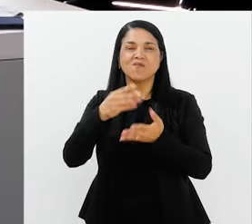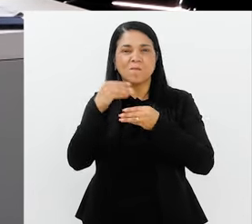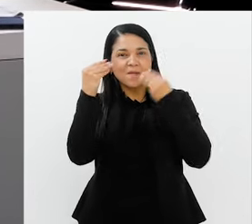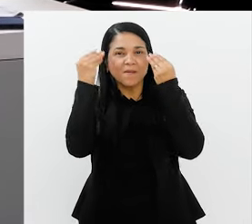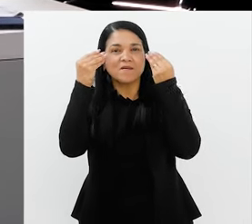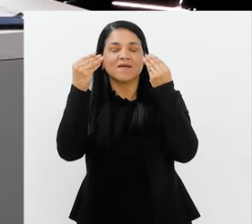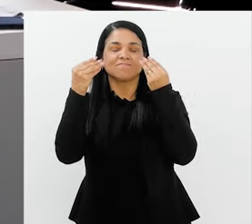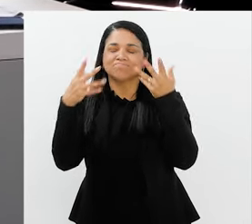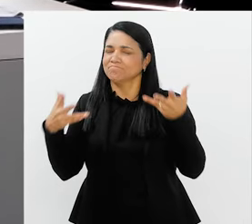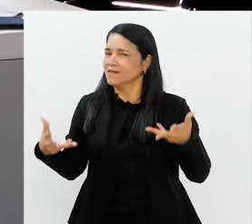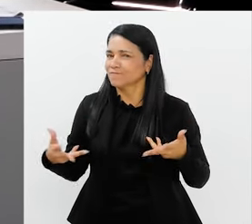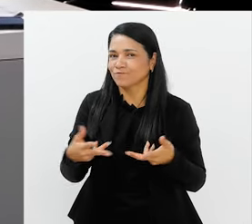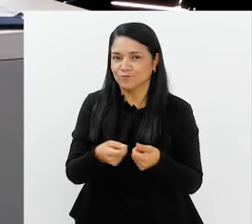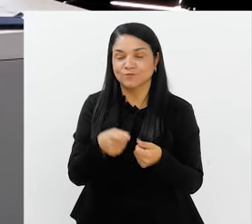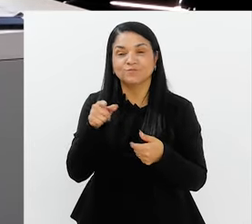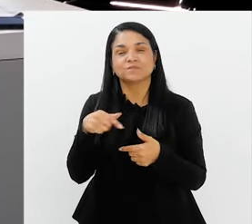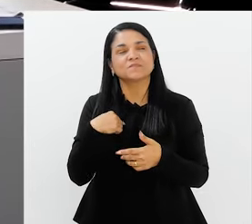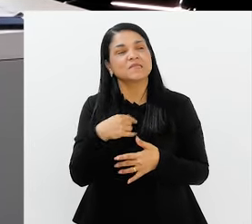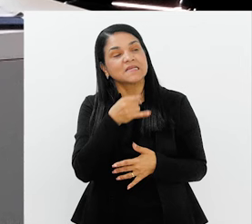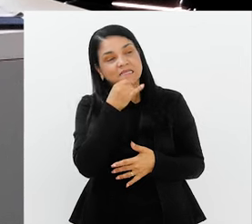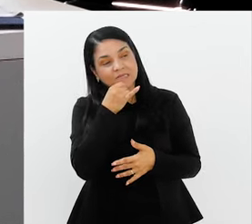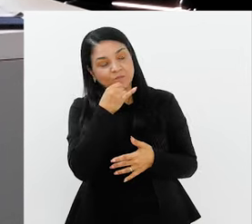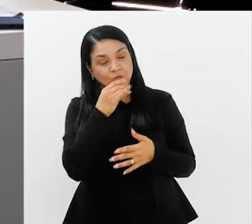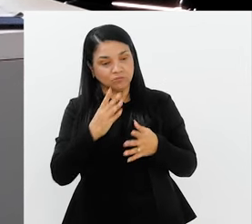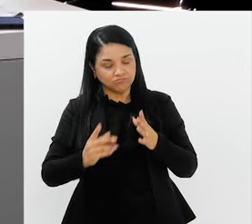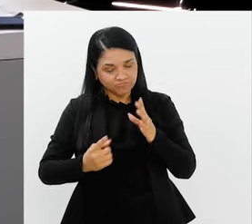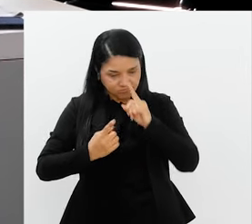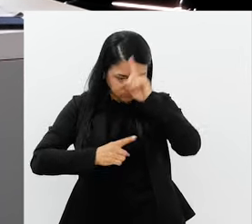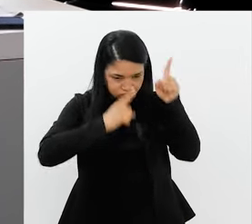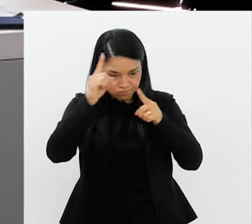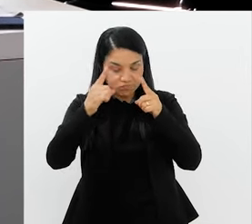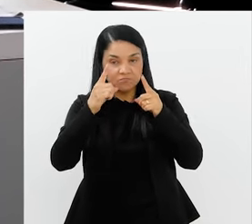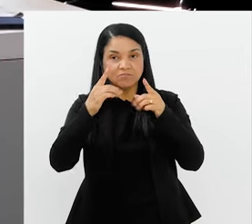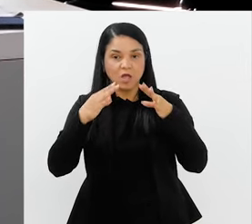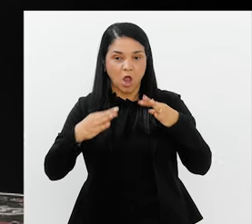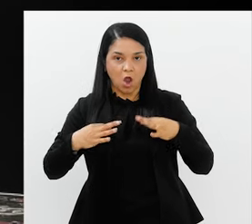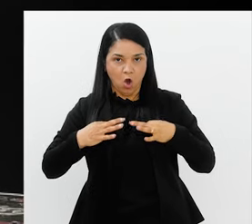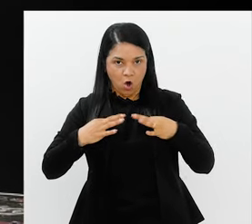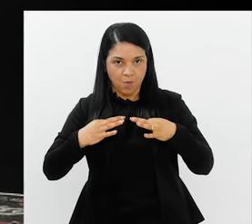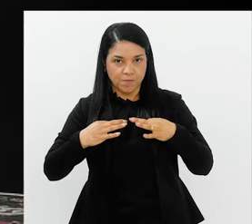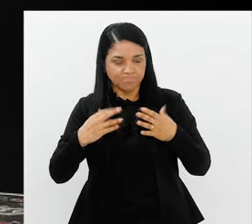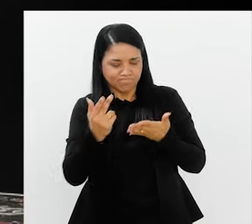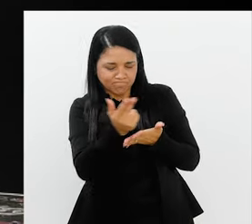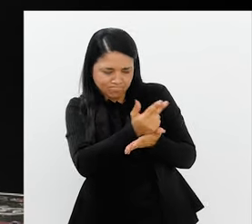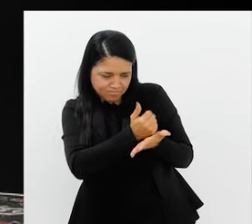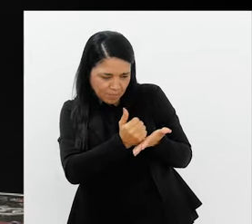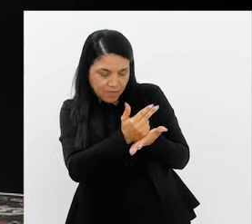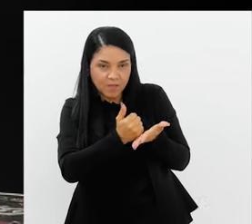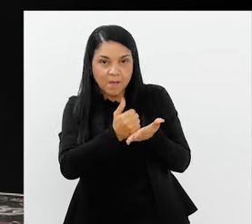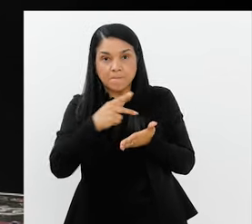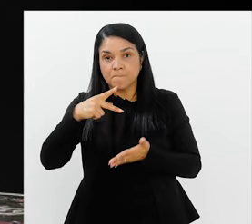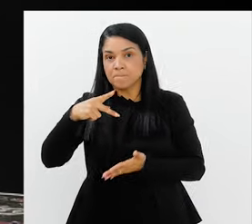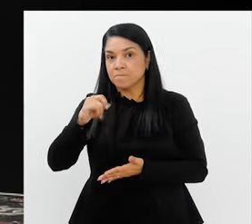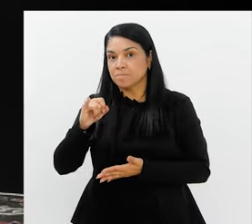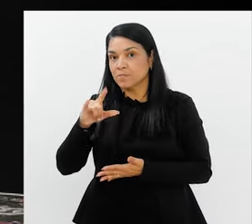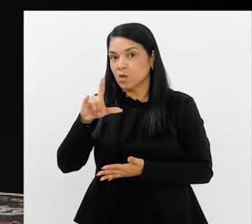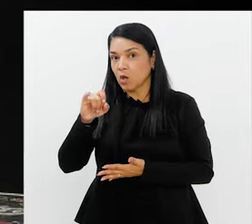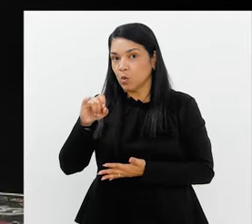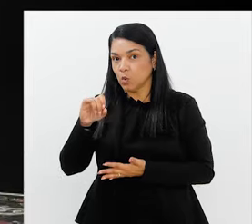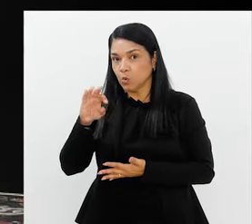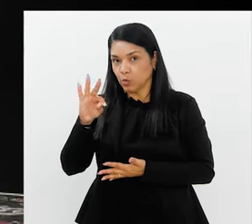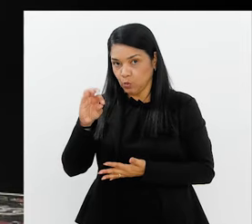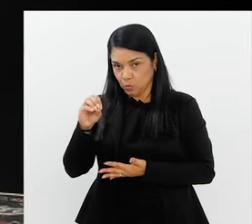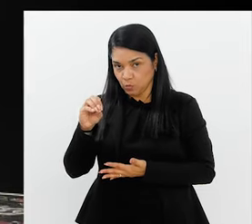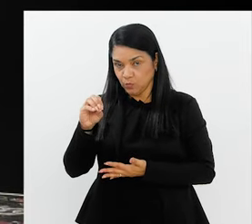e é incrível. E você faz, por exemplo, quando a gente cria uma fantasia, a gente cria um protótipo, que é aquele